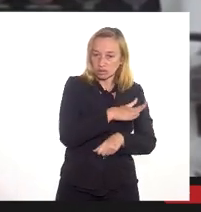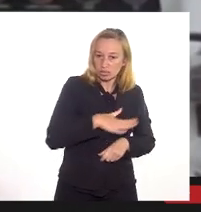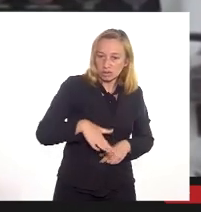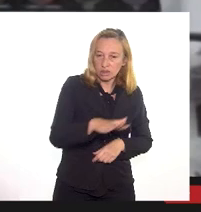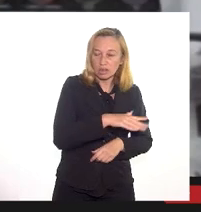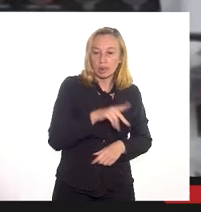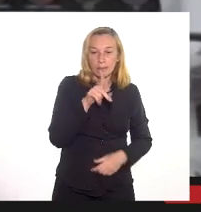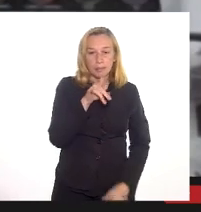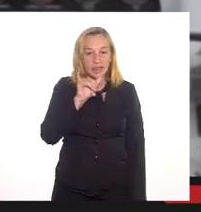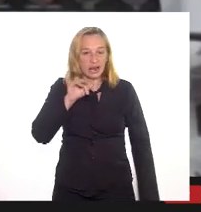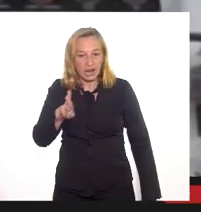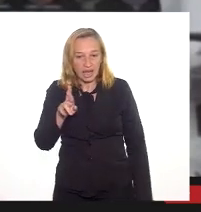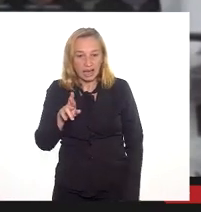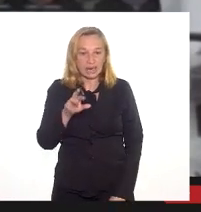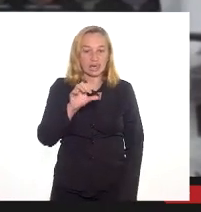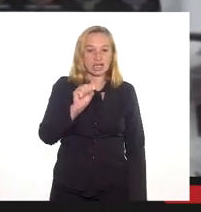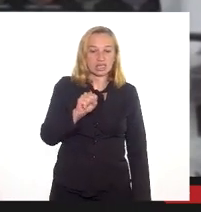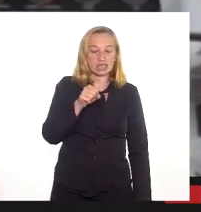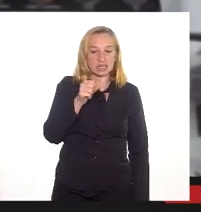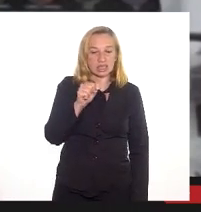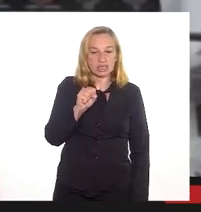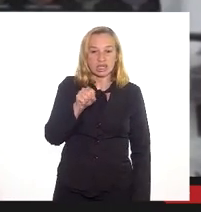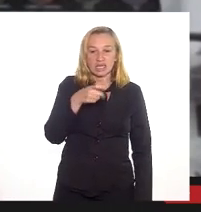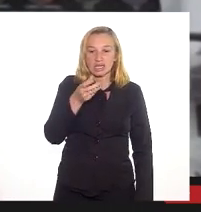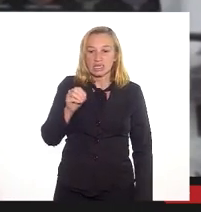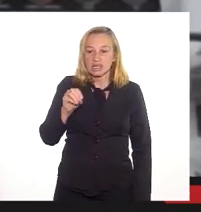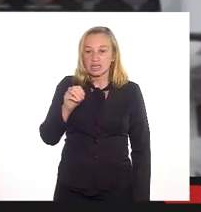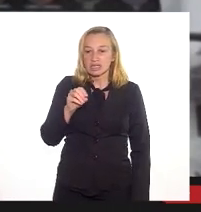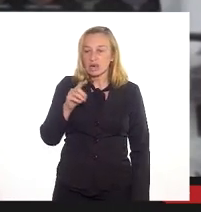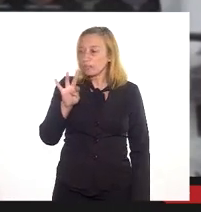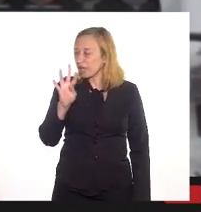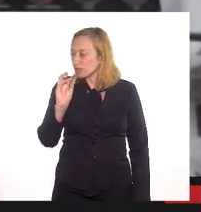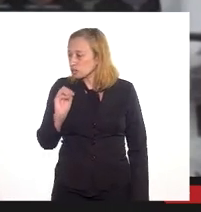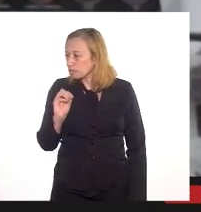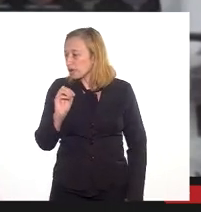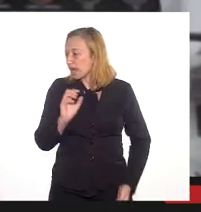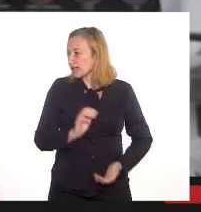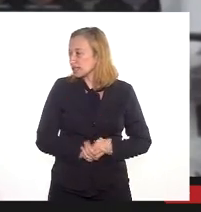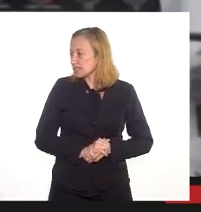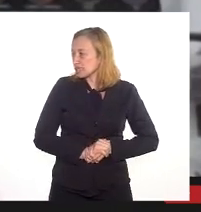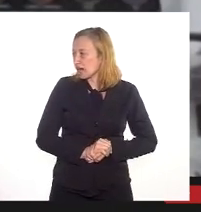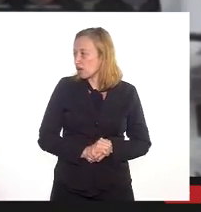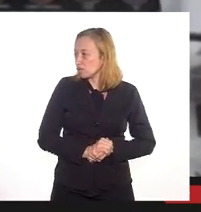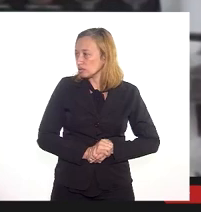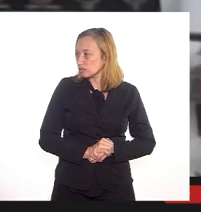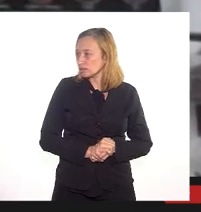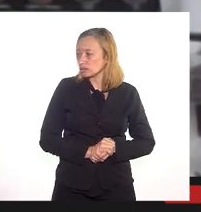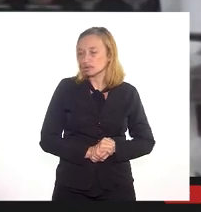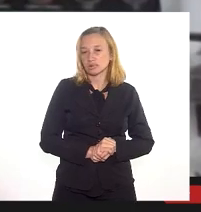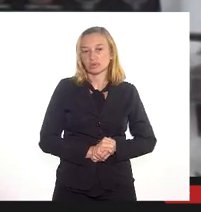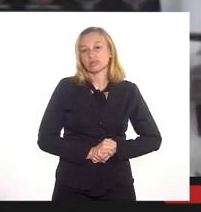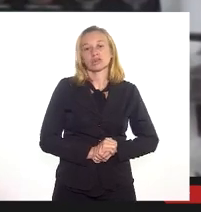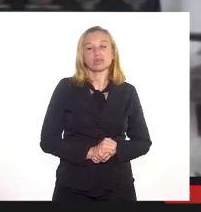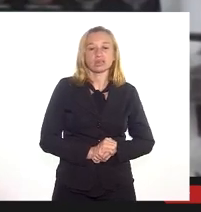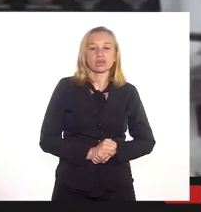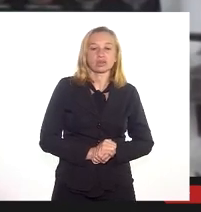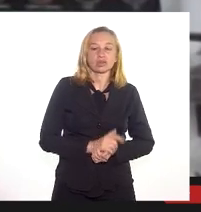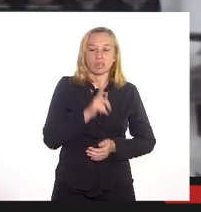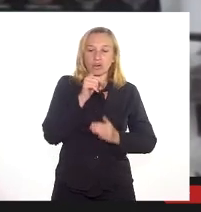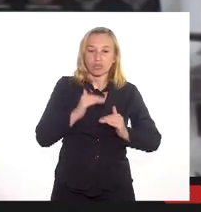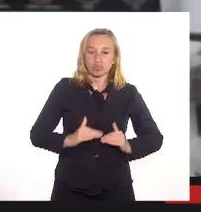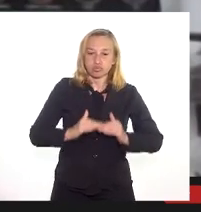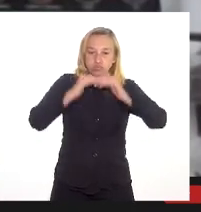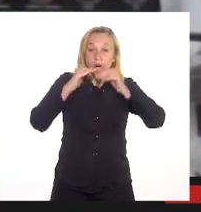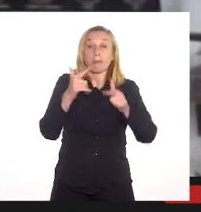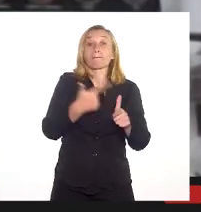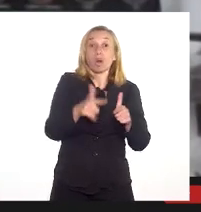o bairro do Pilar, o bairro do São Bento, que são os bairros mais preocupados com essa questão de enchente daquela